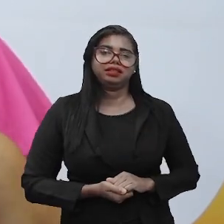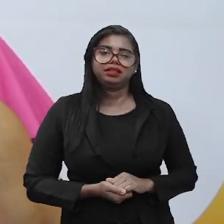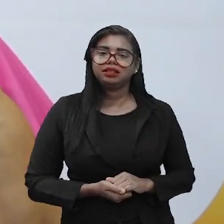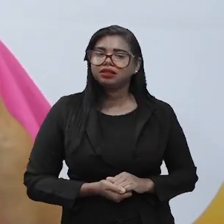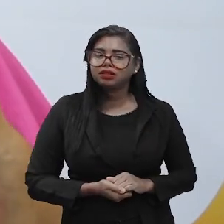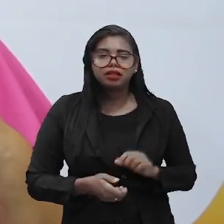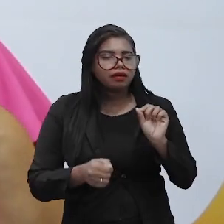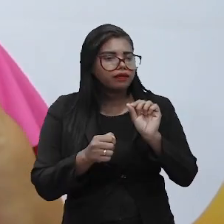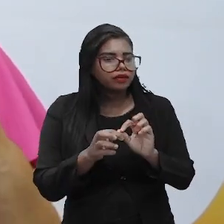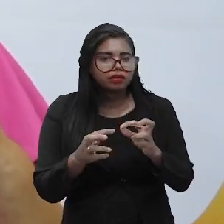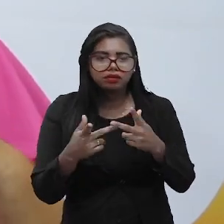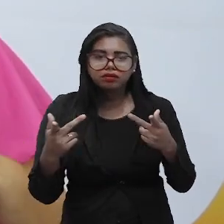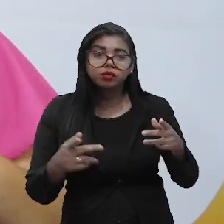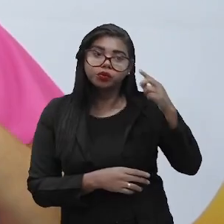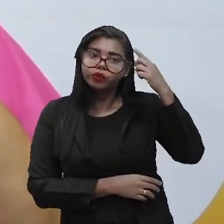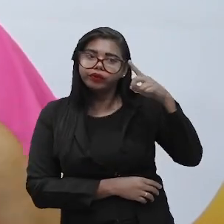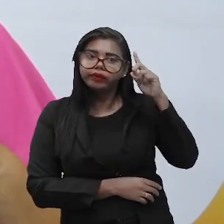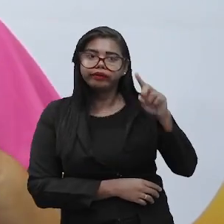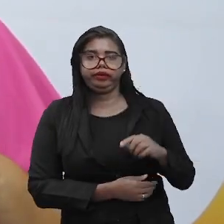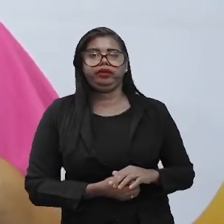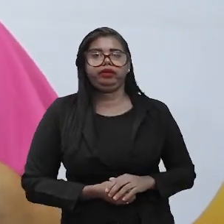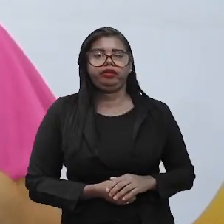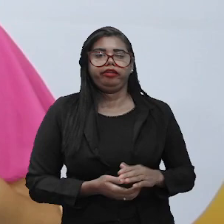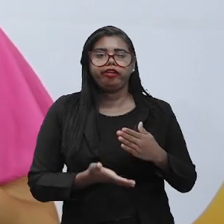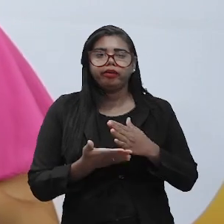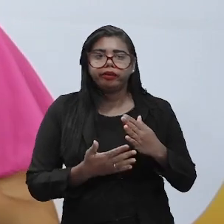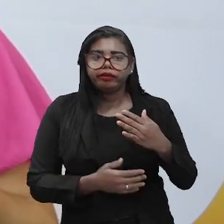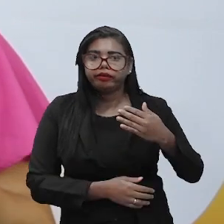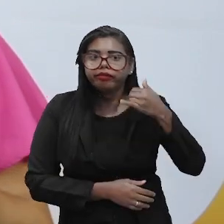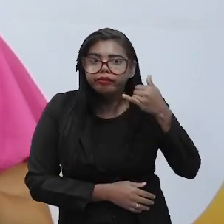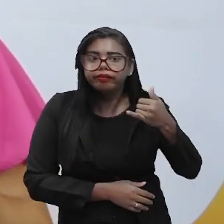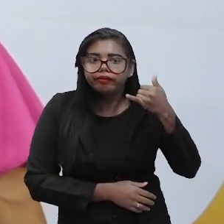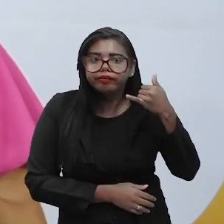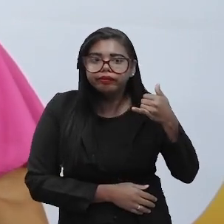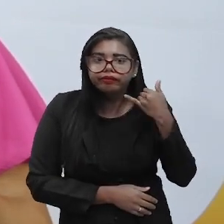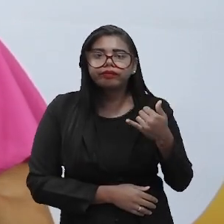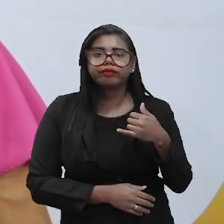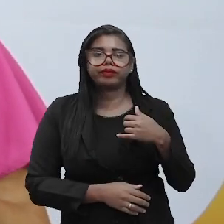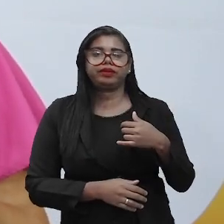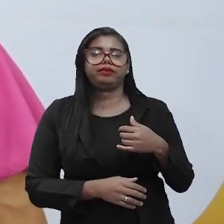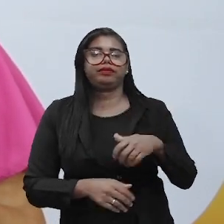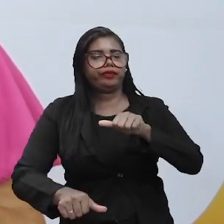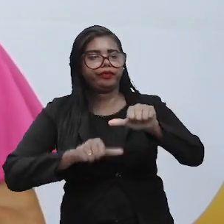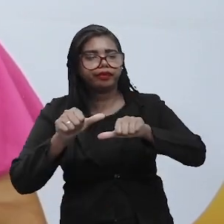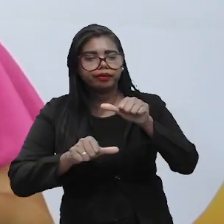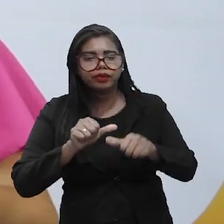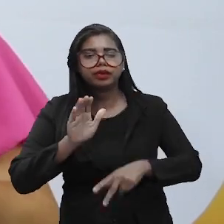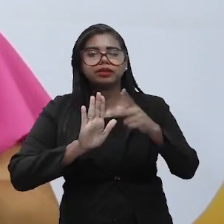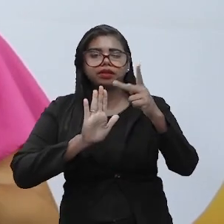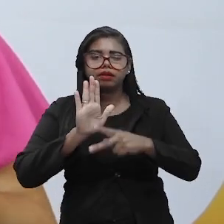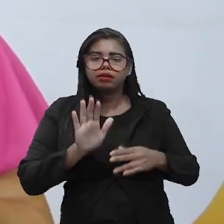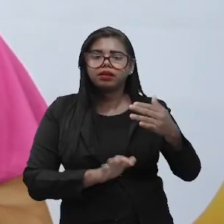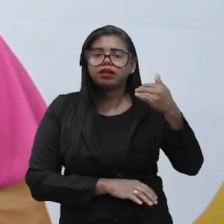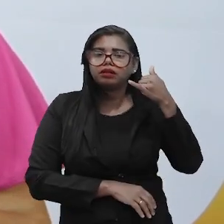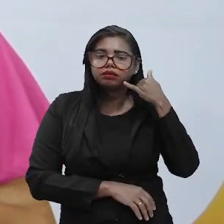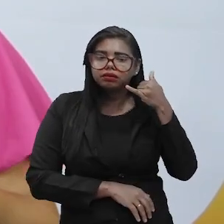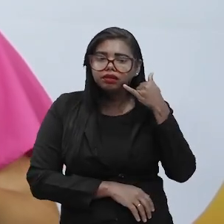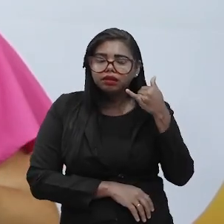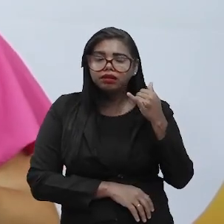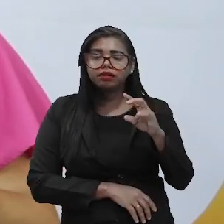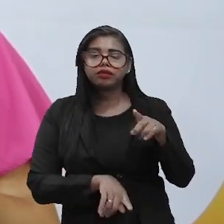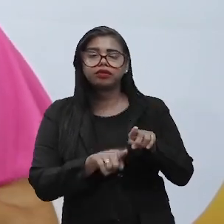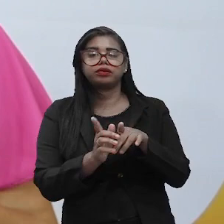lá fazendo alguma coisa no nosso dia a dia e vem aquela ligação, falando de mudança de plano de telefone, ou então